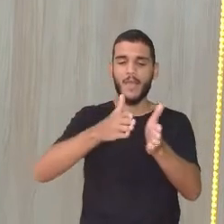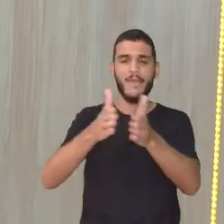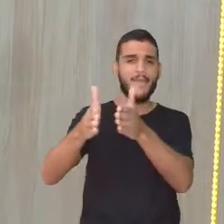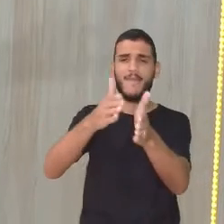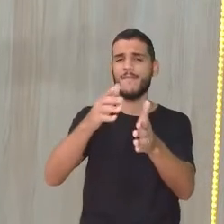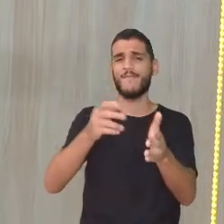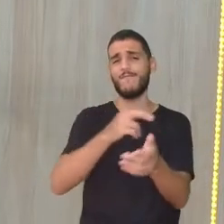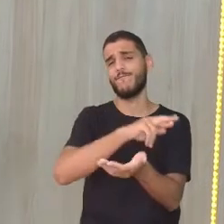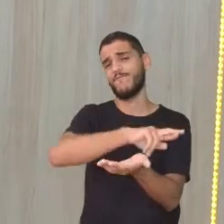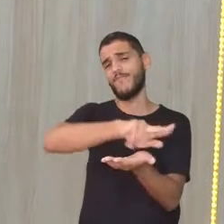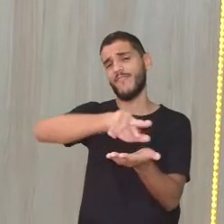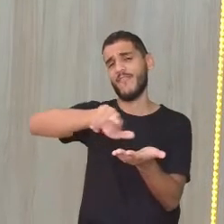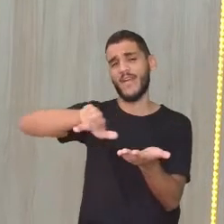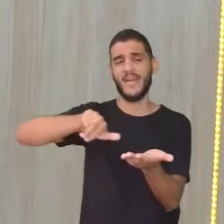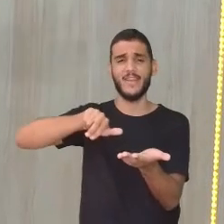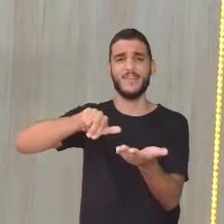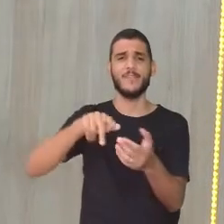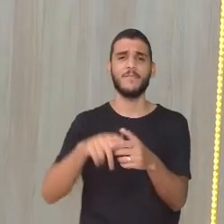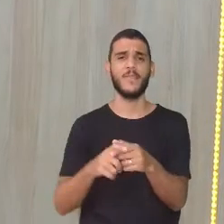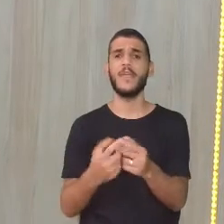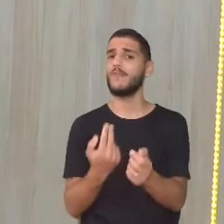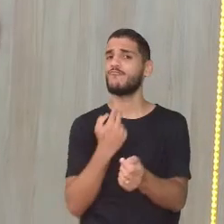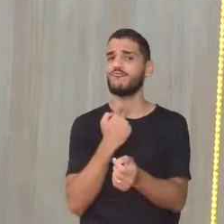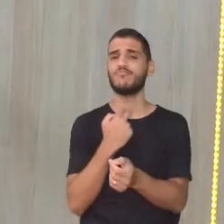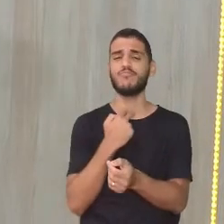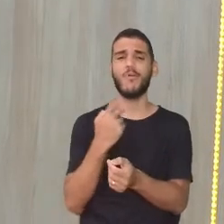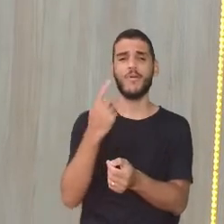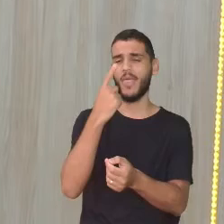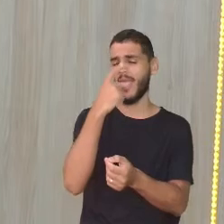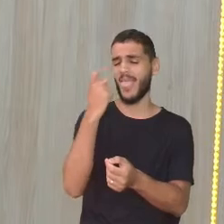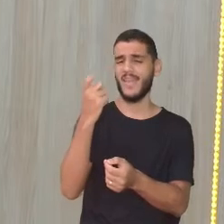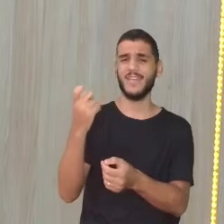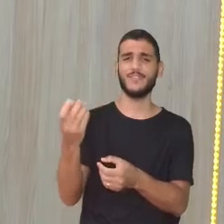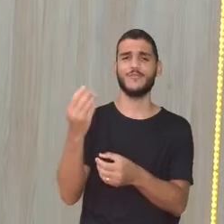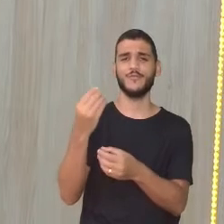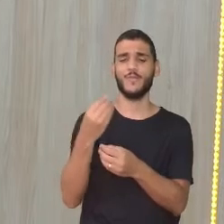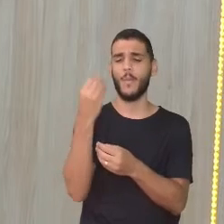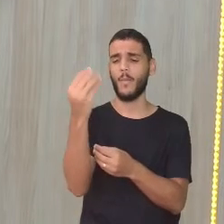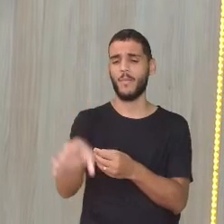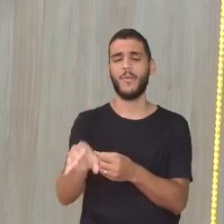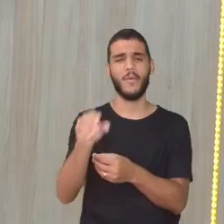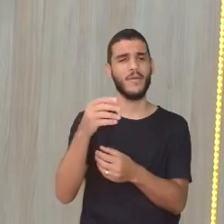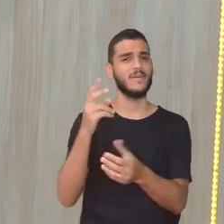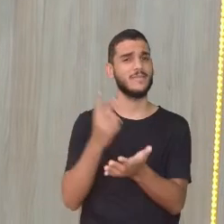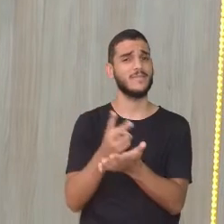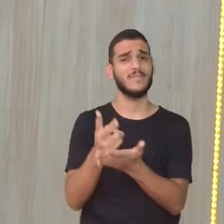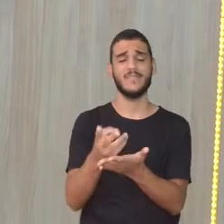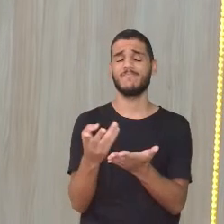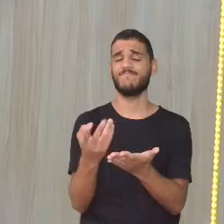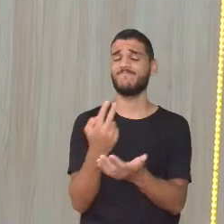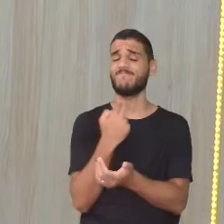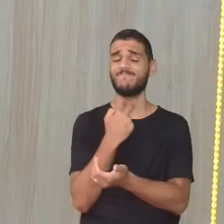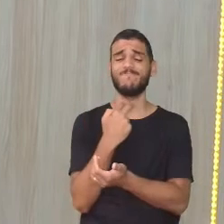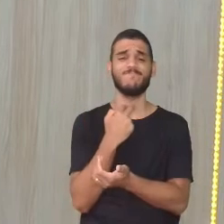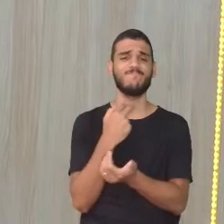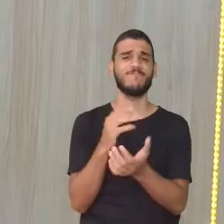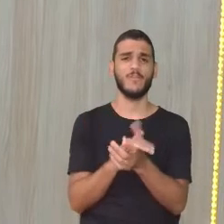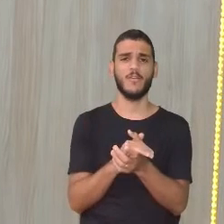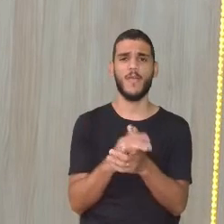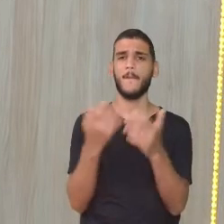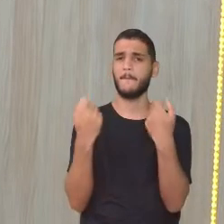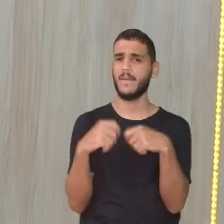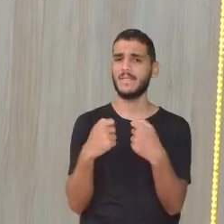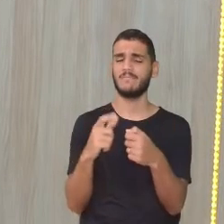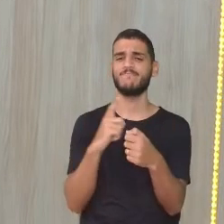não está ali. Não é uma coisa, né? Ó, vamos jogar um lixinho aqui que está legal que ele vai até embora, né? Não. Aí, professora, a tem que ter esse